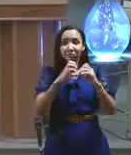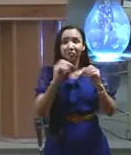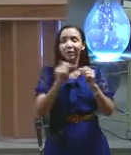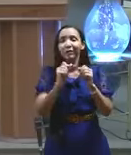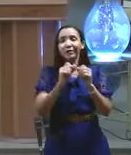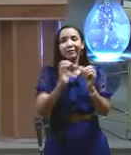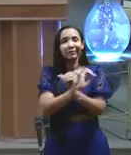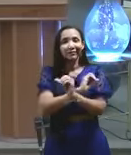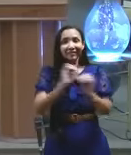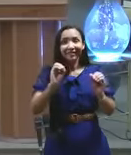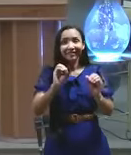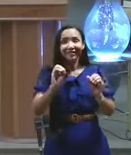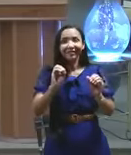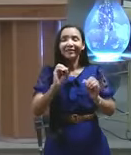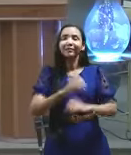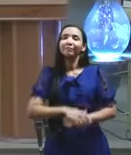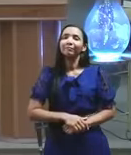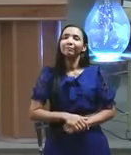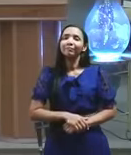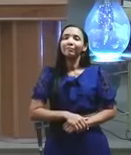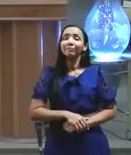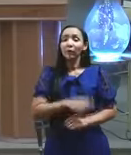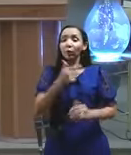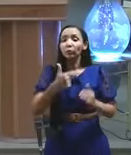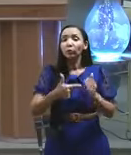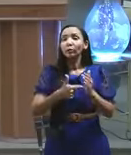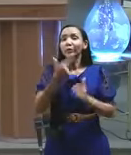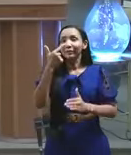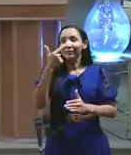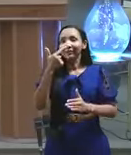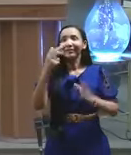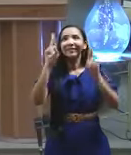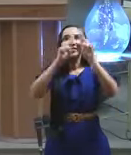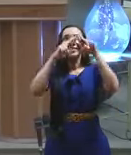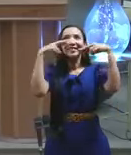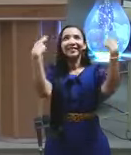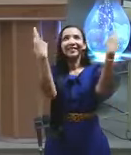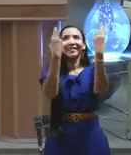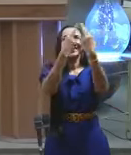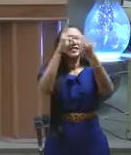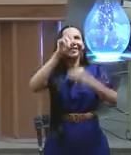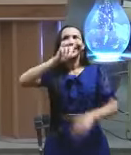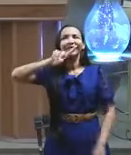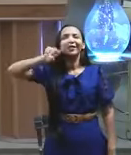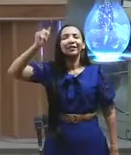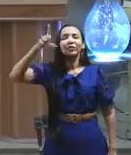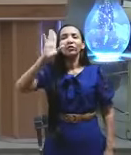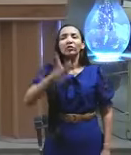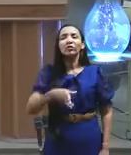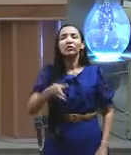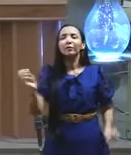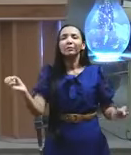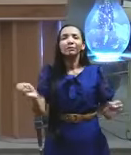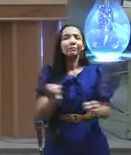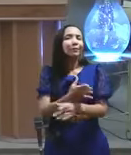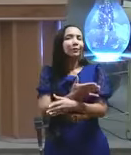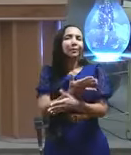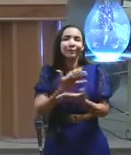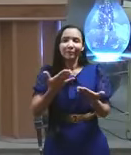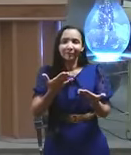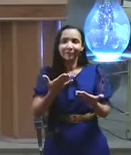o reino de Deus chegou Jesus chegou as bênçãos do Senhor elas já são presentes como também elas são